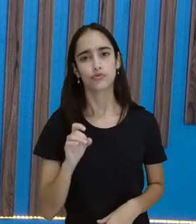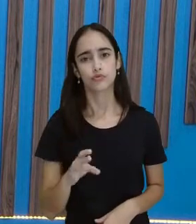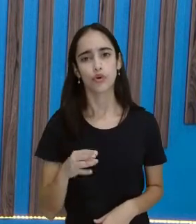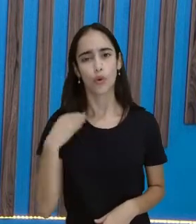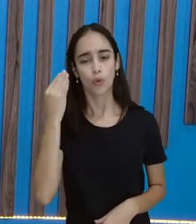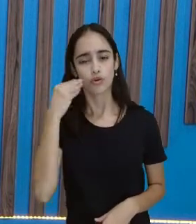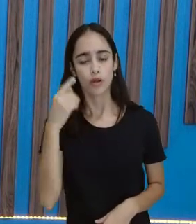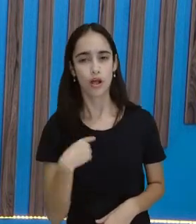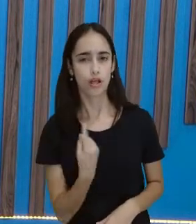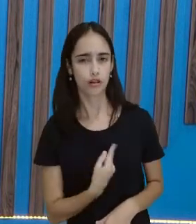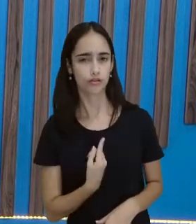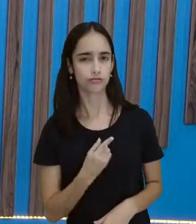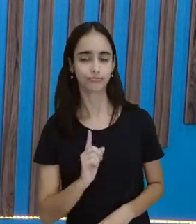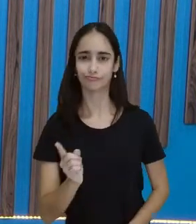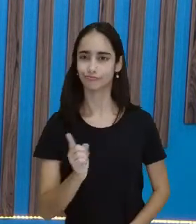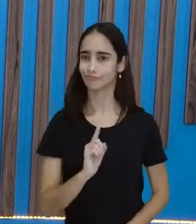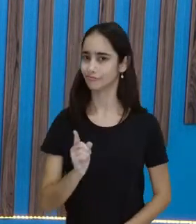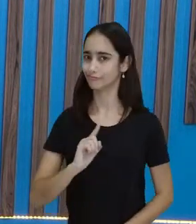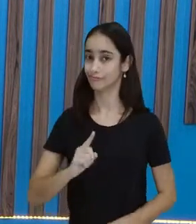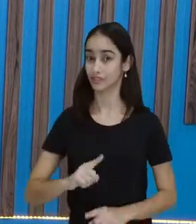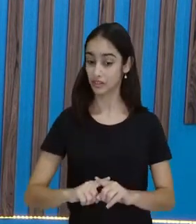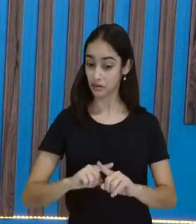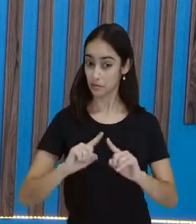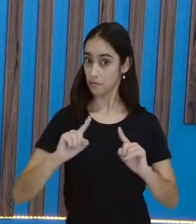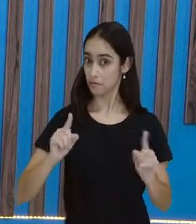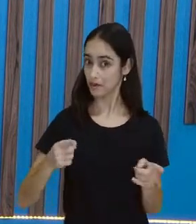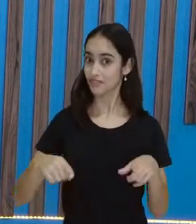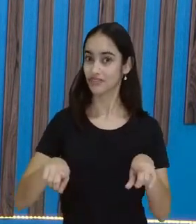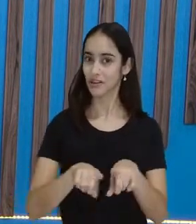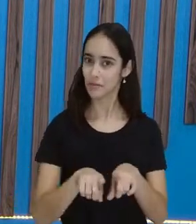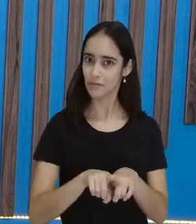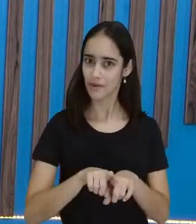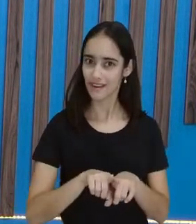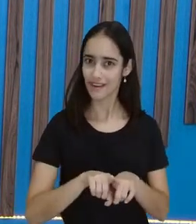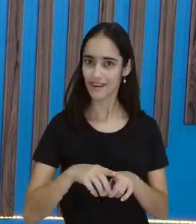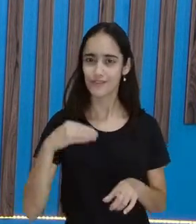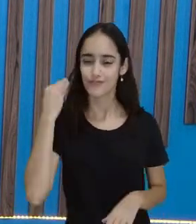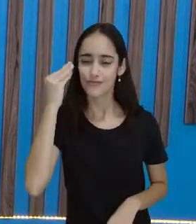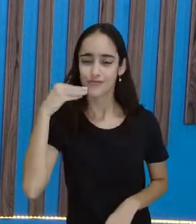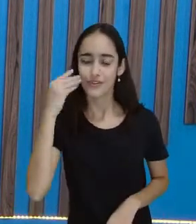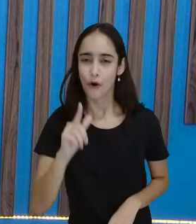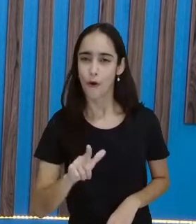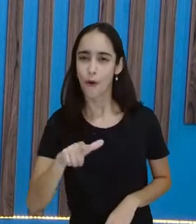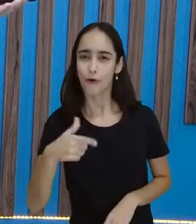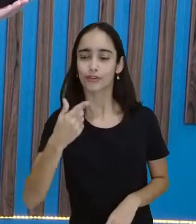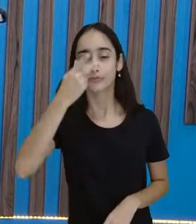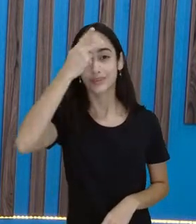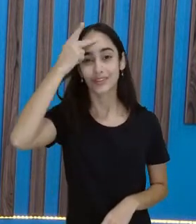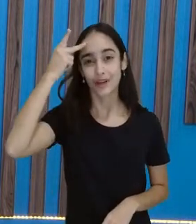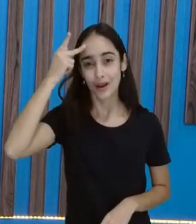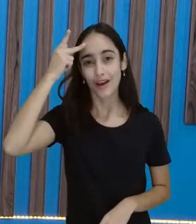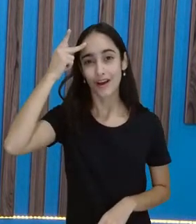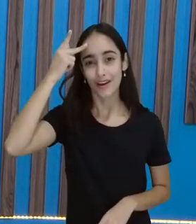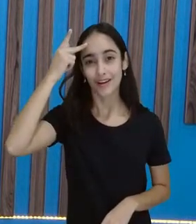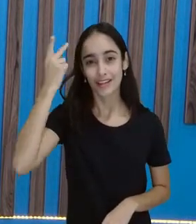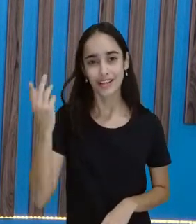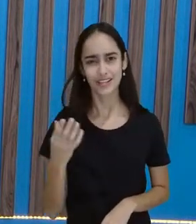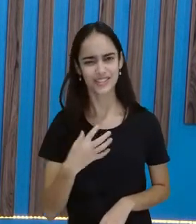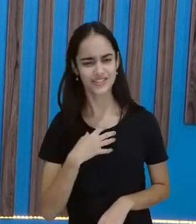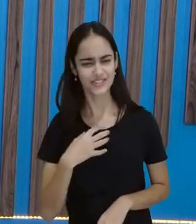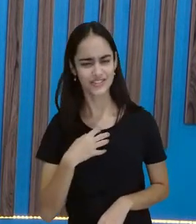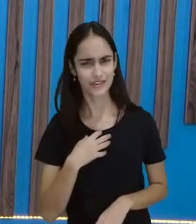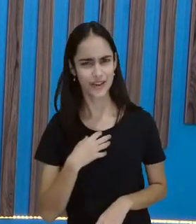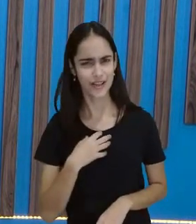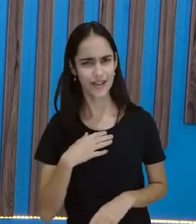a gente aprende também com as experiências das outras pessoas. Aprender dessa forma é muito mais legal, não é, gente?